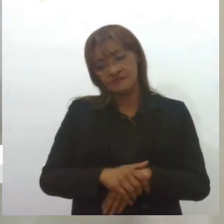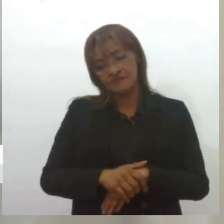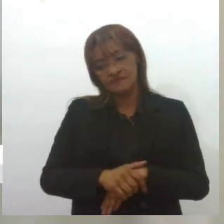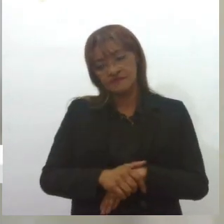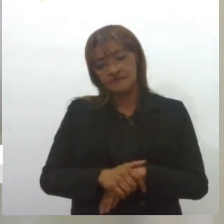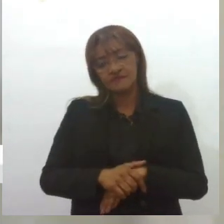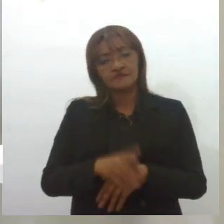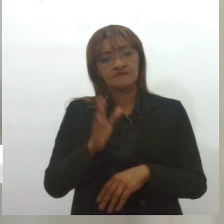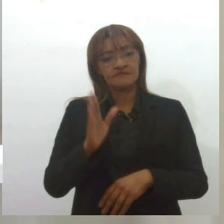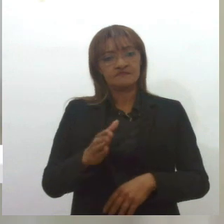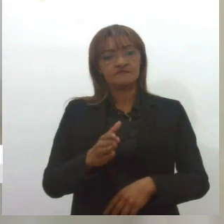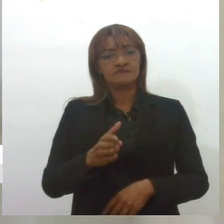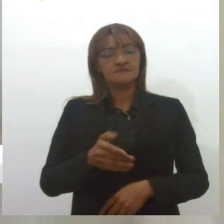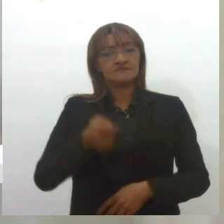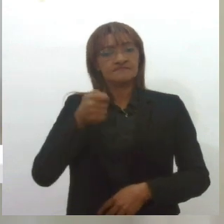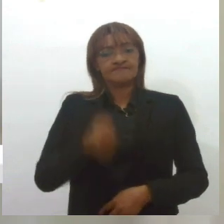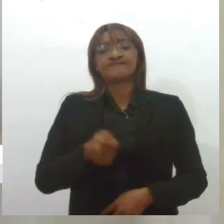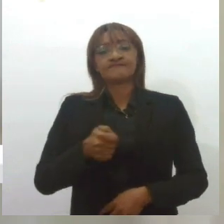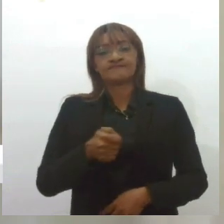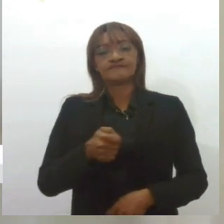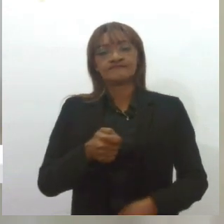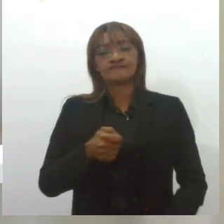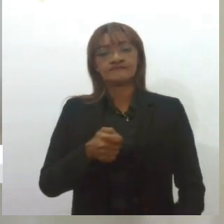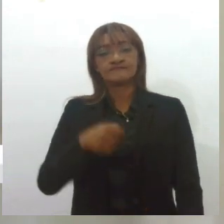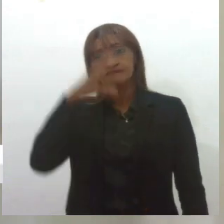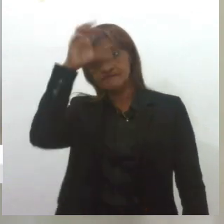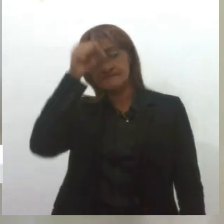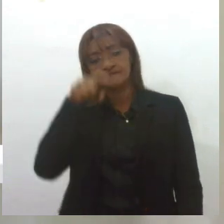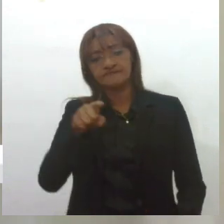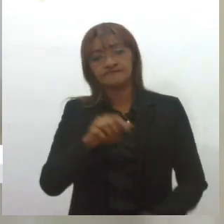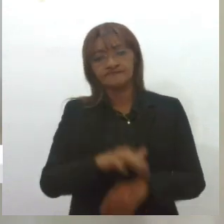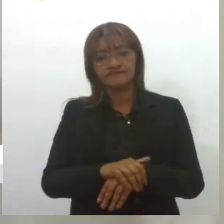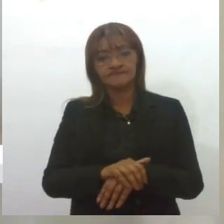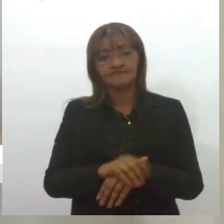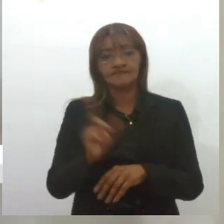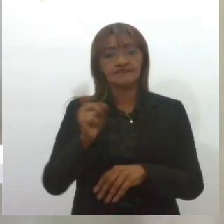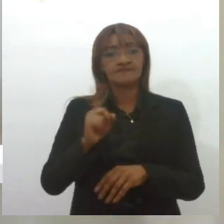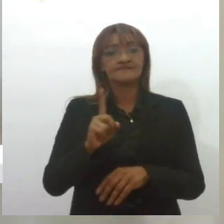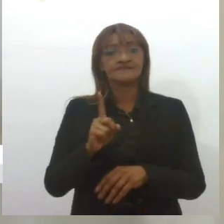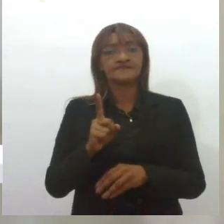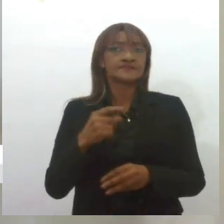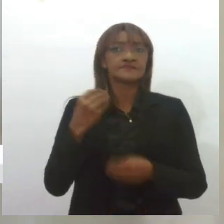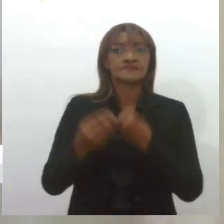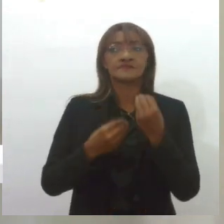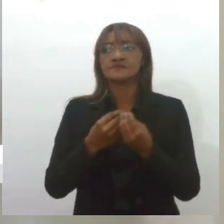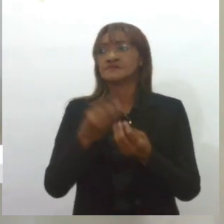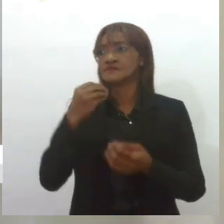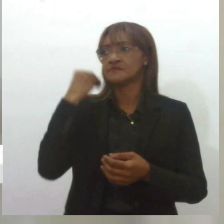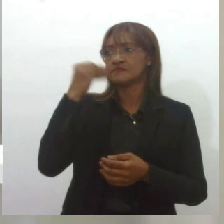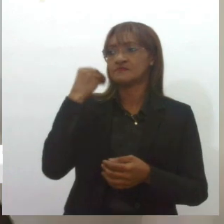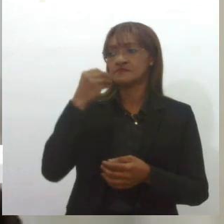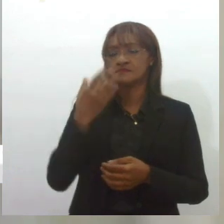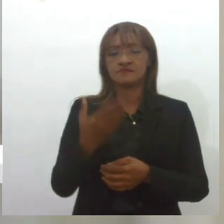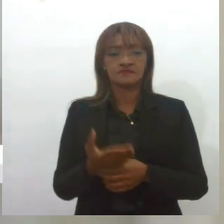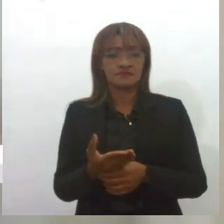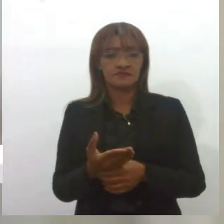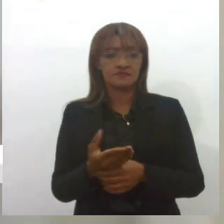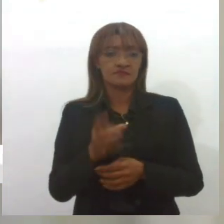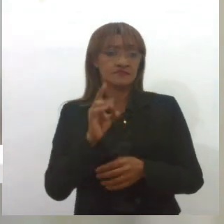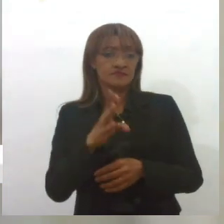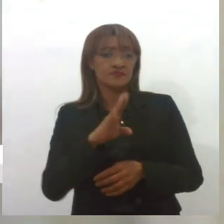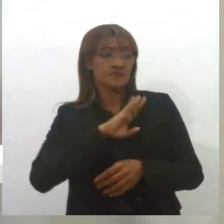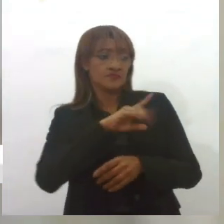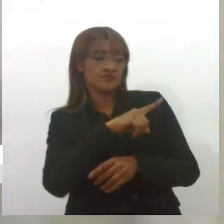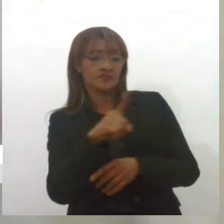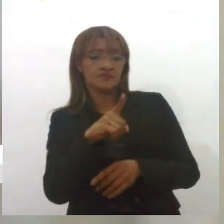acabei engrossando o couro na vivência. Sim. Então, eu não acabei engrossando o meu couro, vamos dizer assim, por experiências de colegas mais